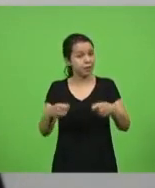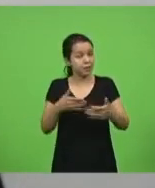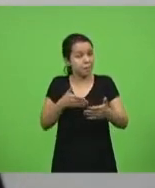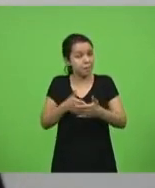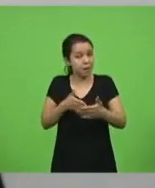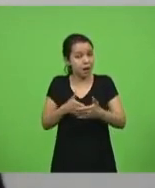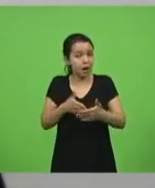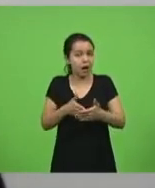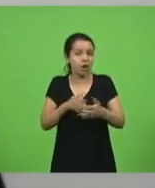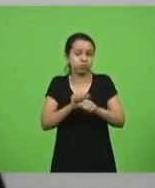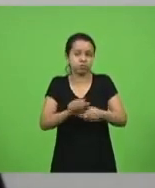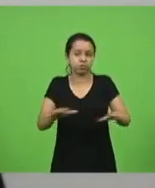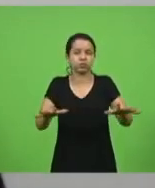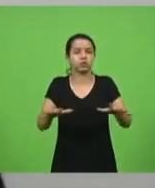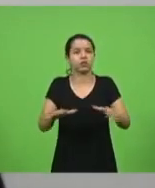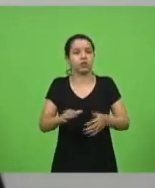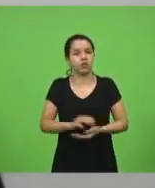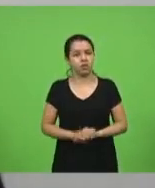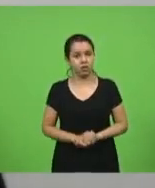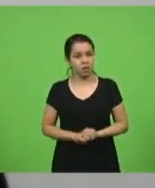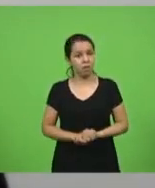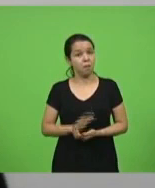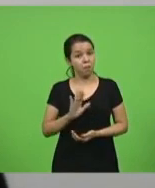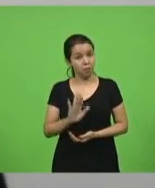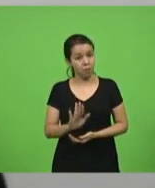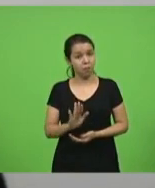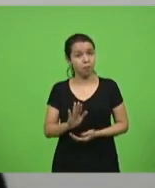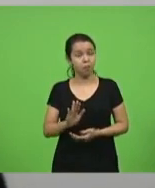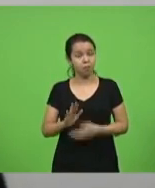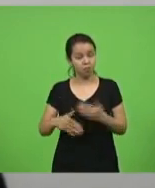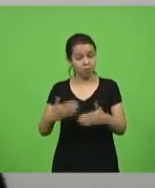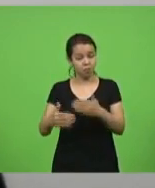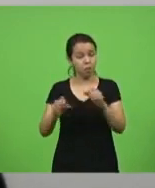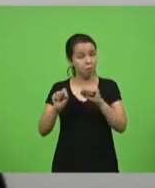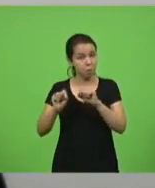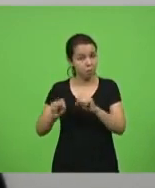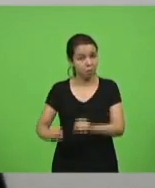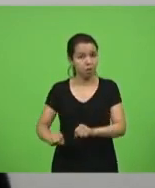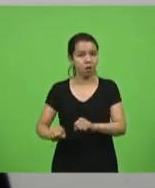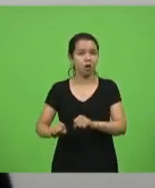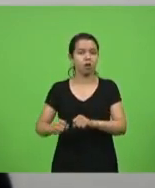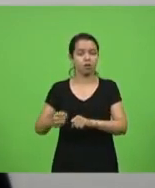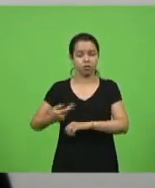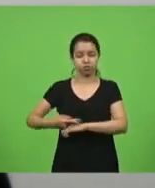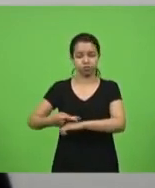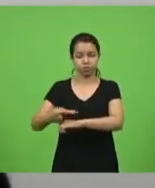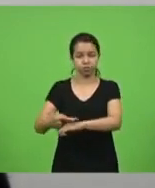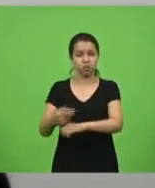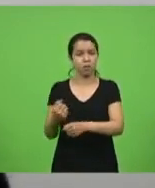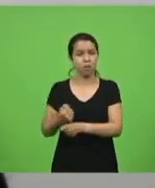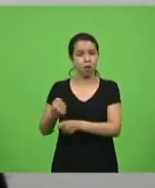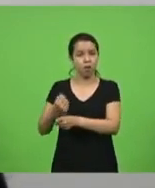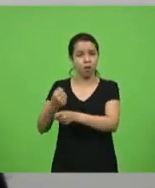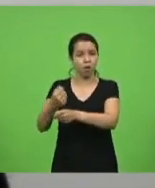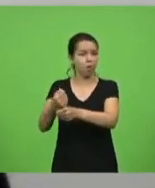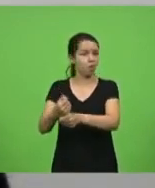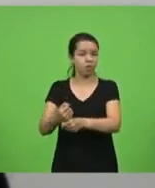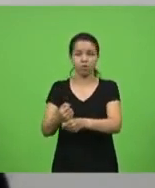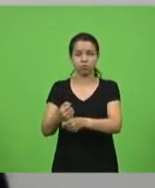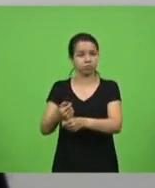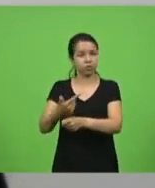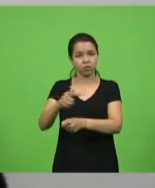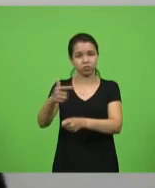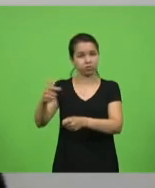daqui a pouco nem mais mão de obra para esses leitos de UTI nós vamos encontrar, então é, de fato,